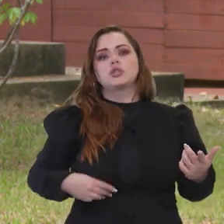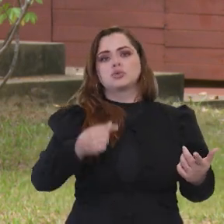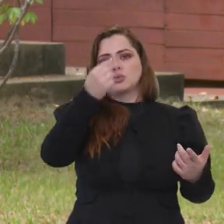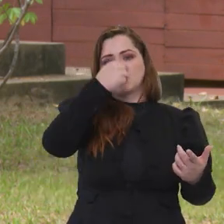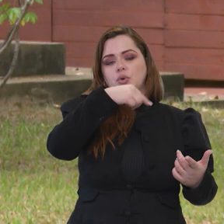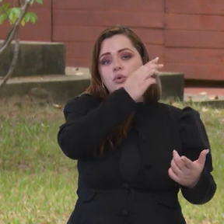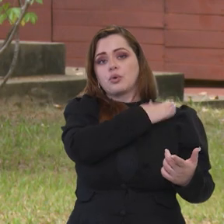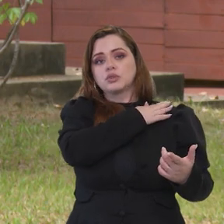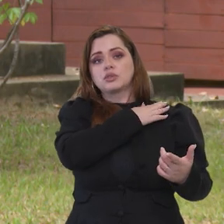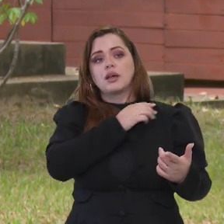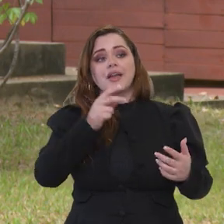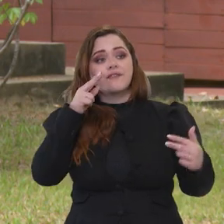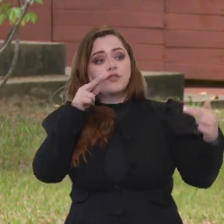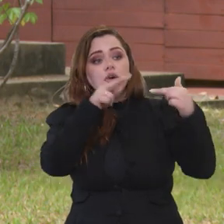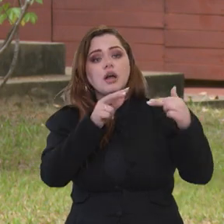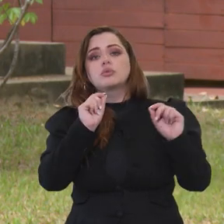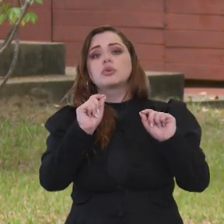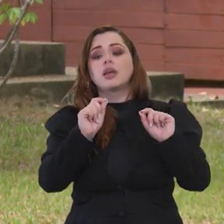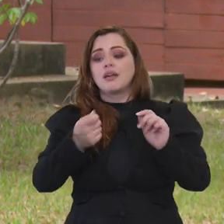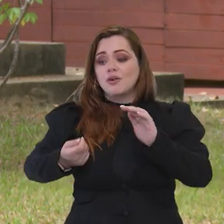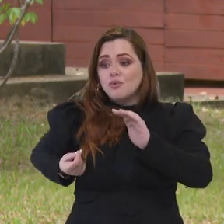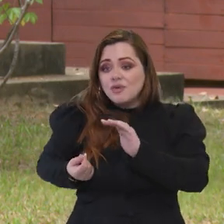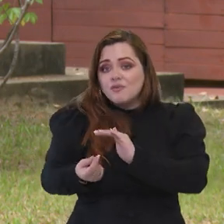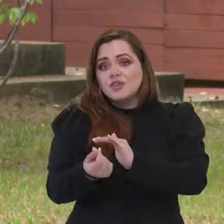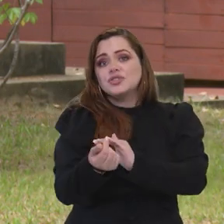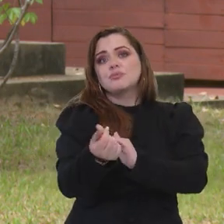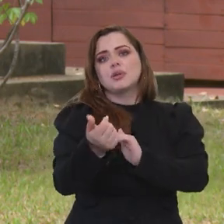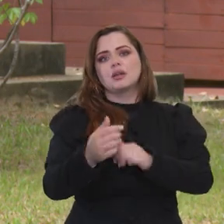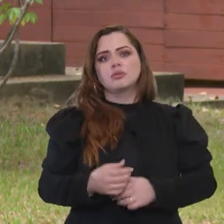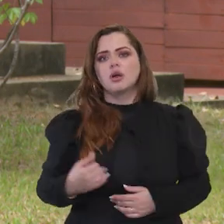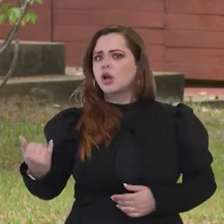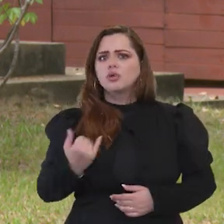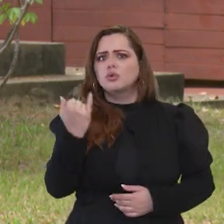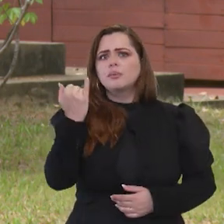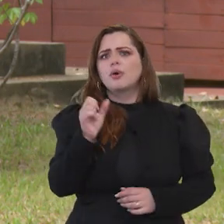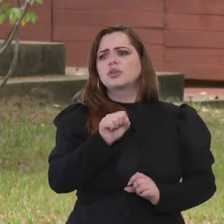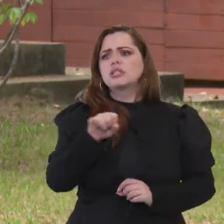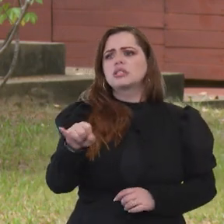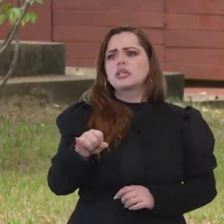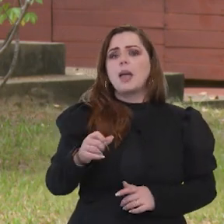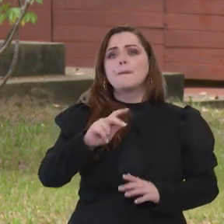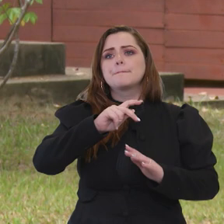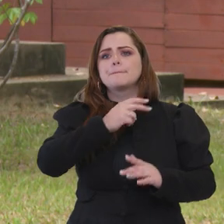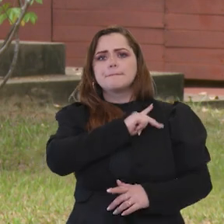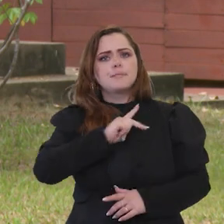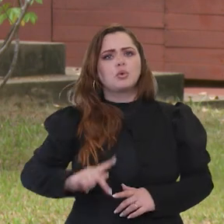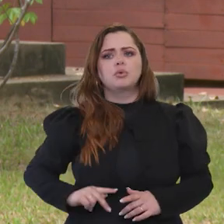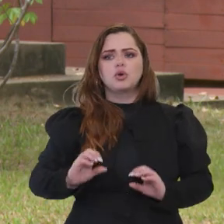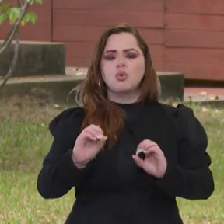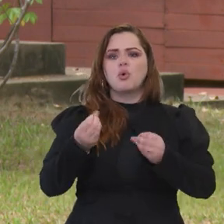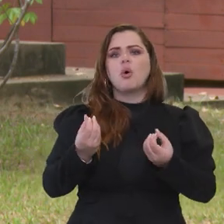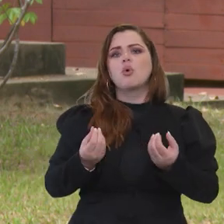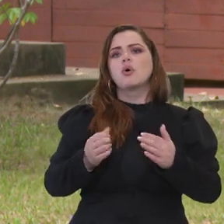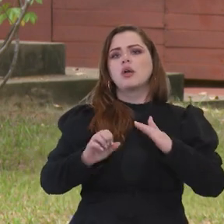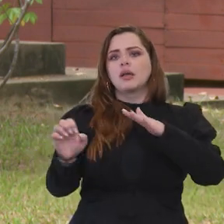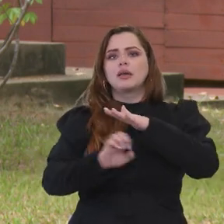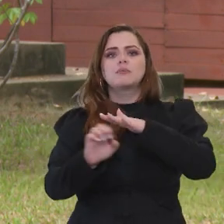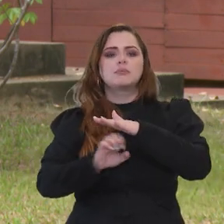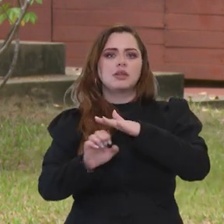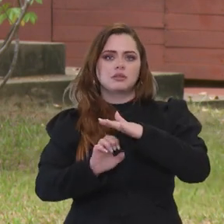é que o que nós temos que focar é o investimento. Não importa, Carol, se o investimento seria público ou se ele é privado.